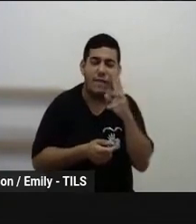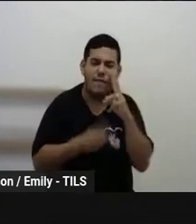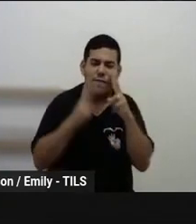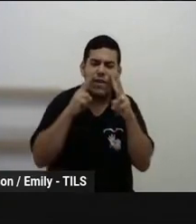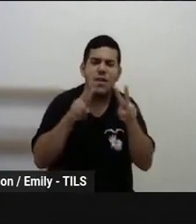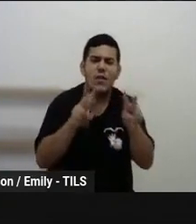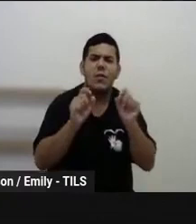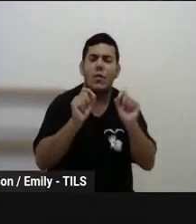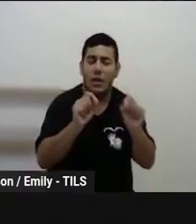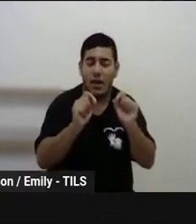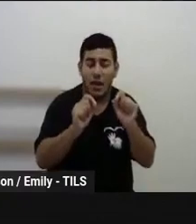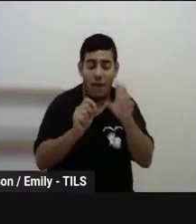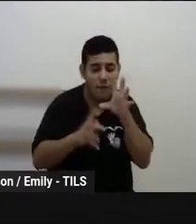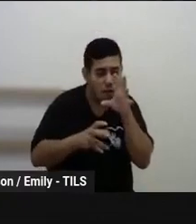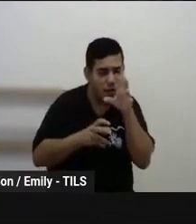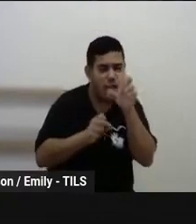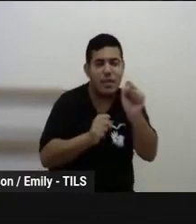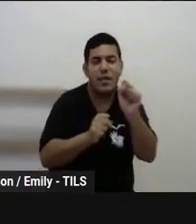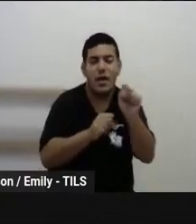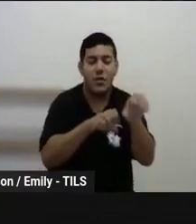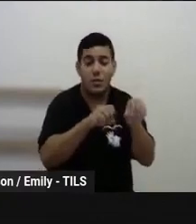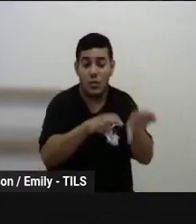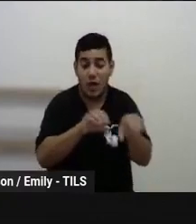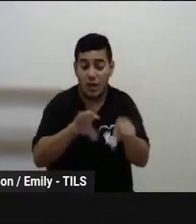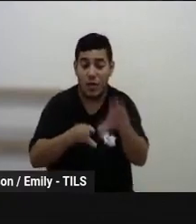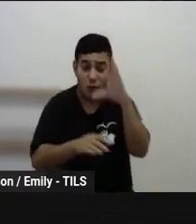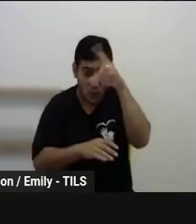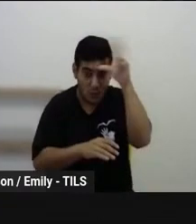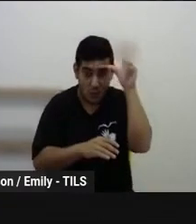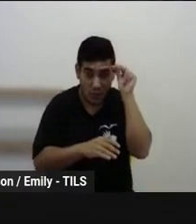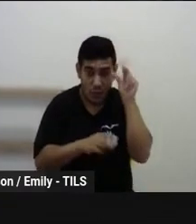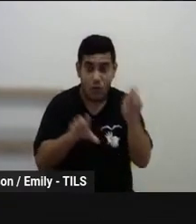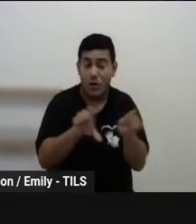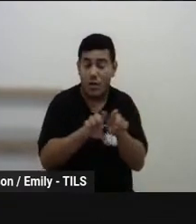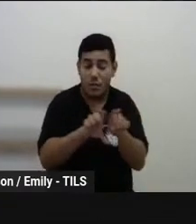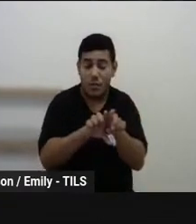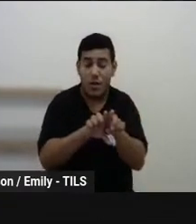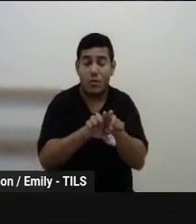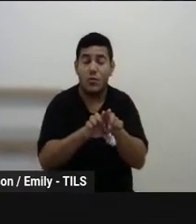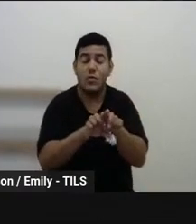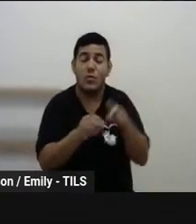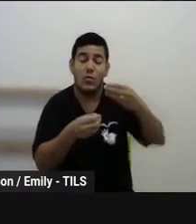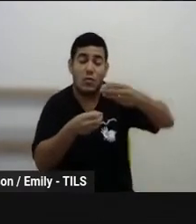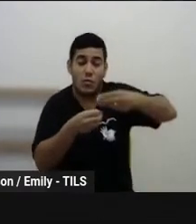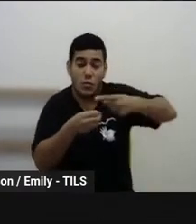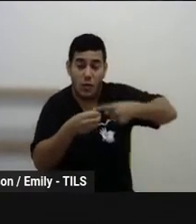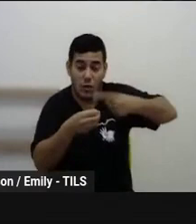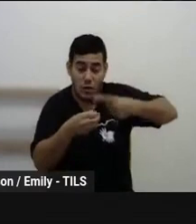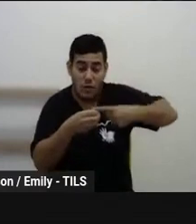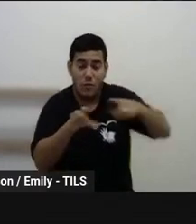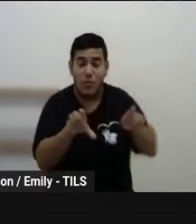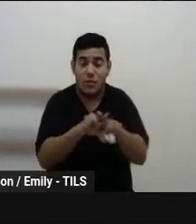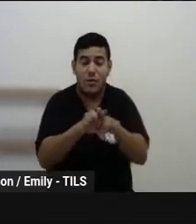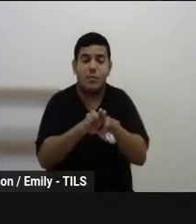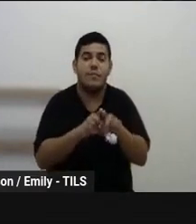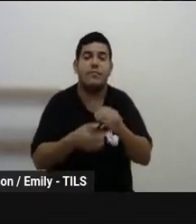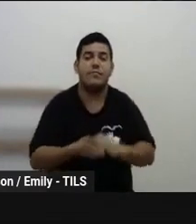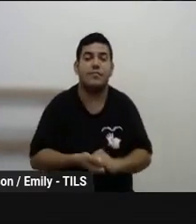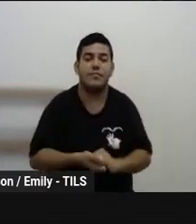a educação municipal, promovendo o acesso e a permanência dos estudantes na nossa escola.